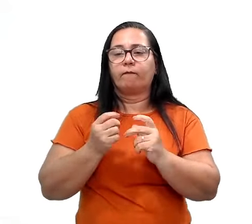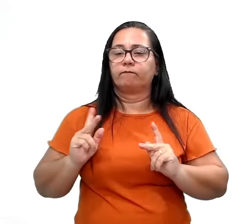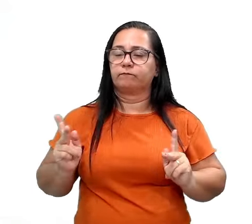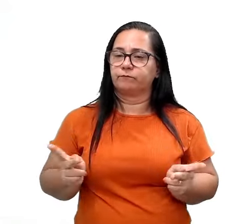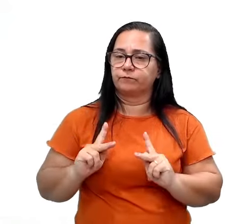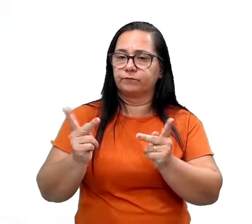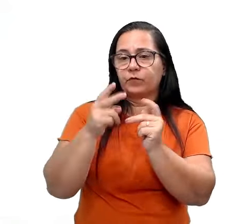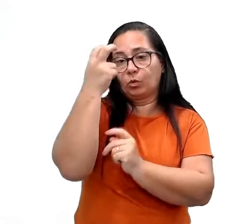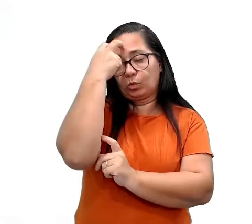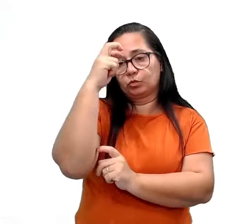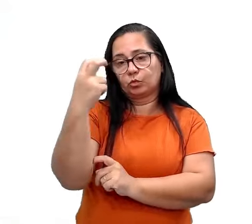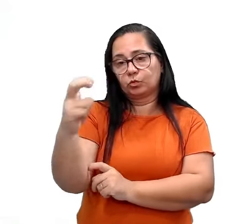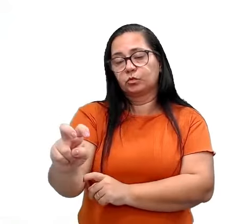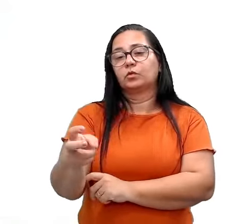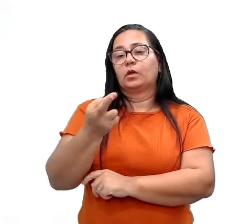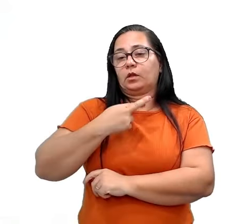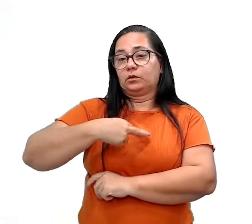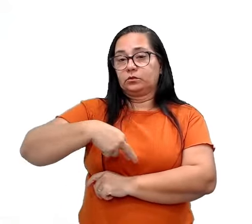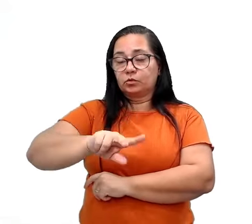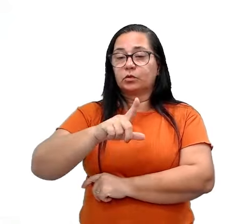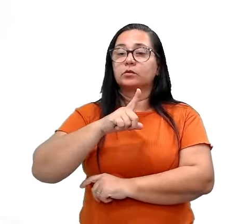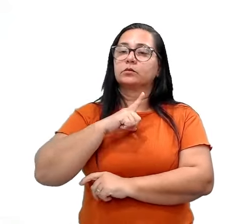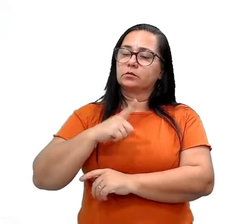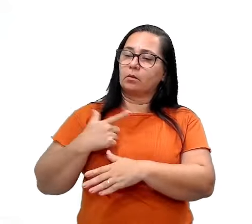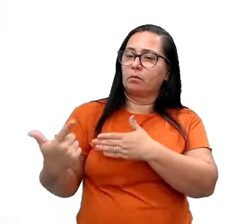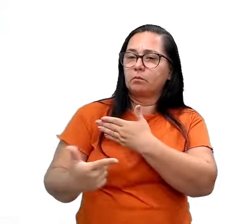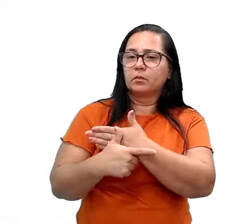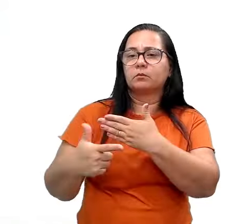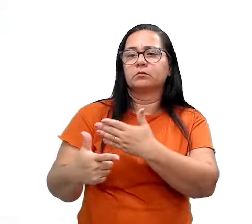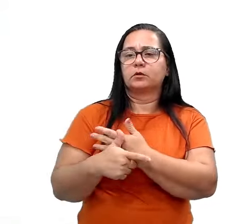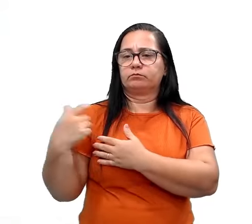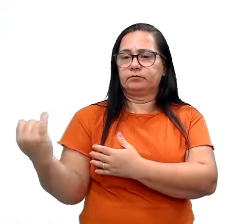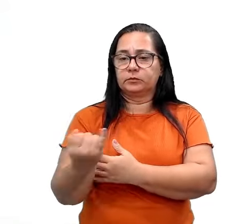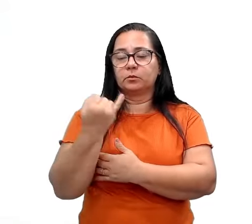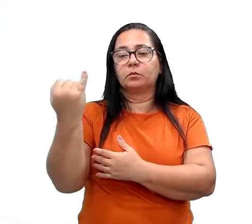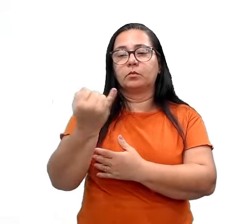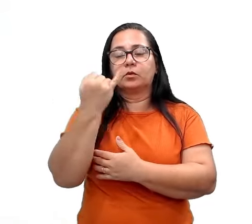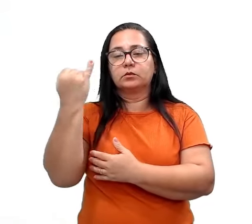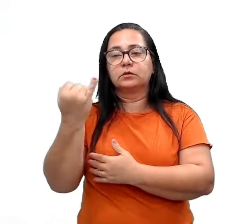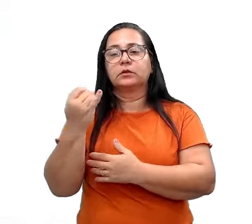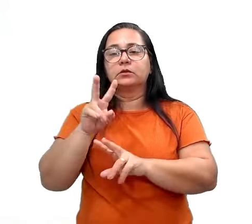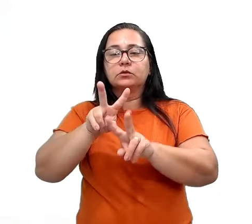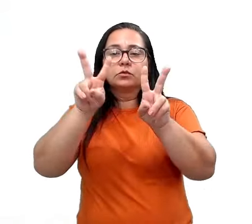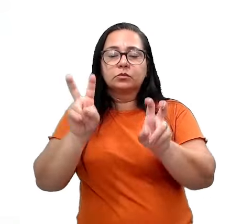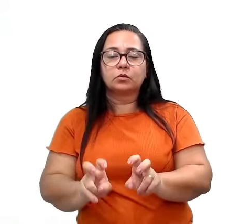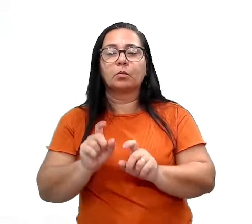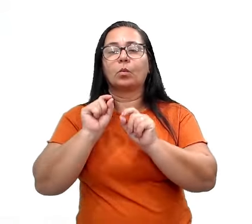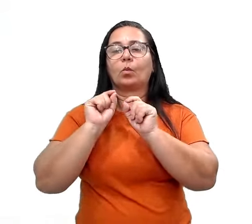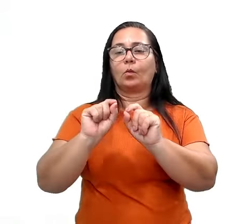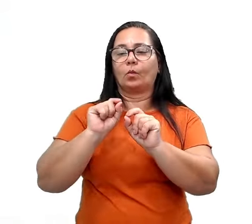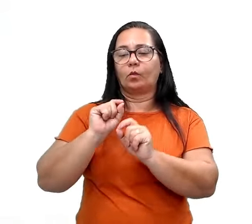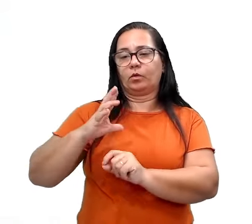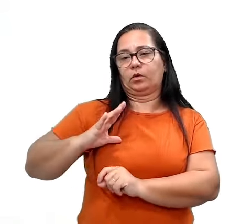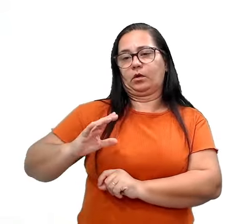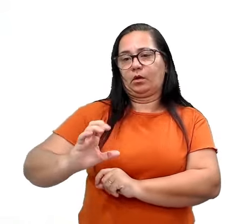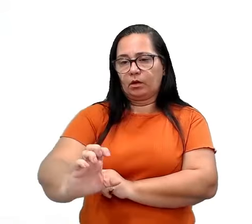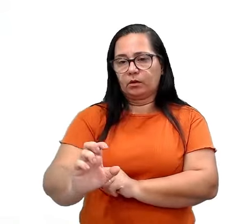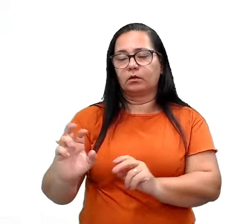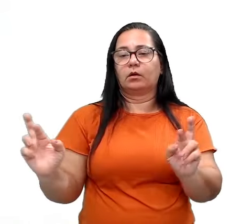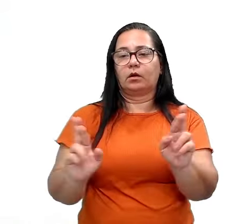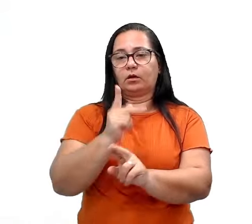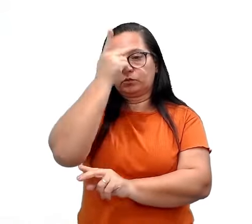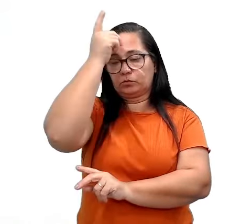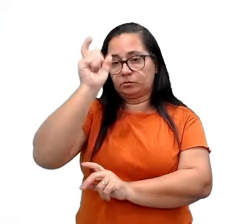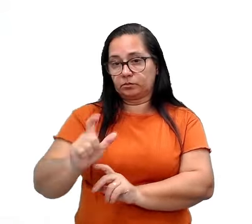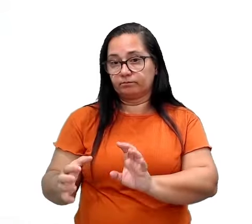culturais e religiosos, desempenham um papel central na definição ética e das relações interpessoais. Essa